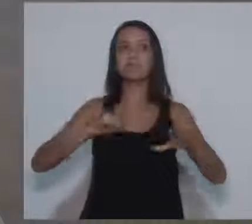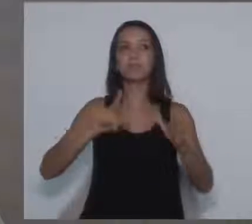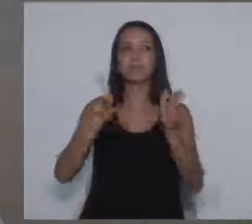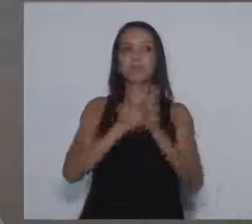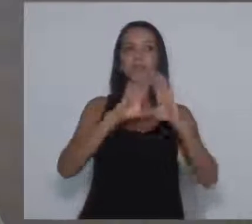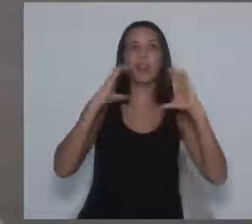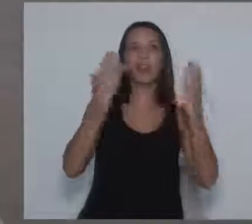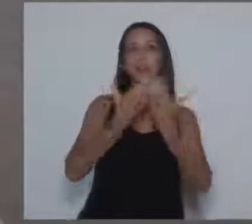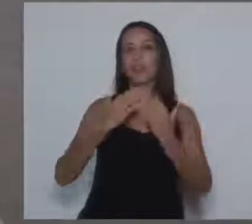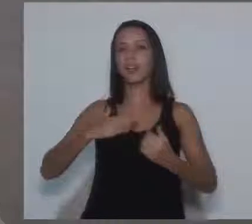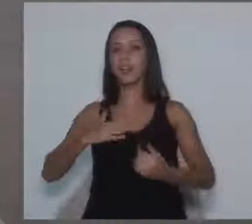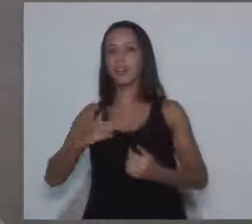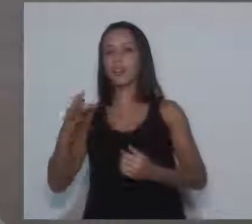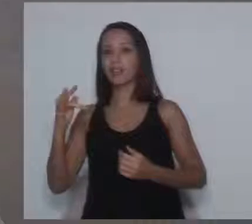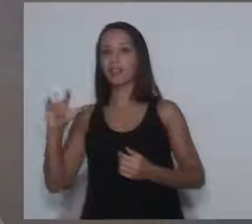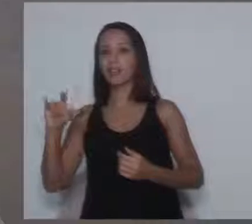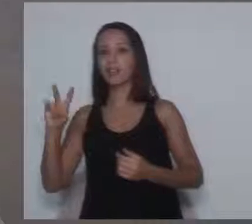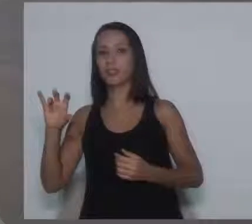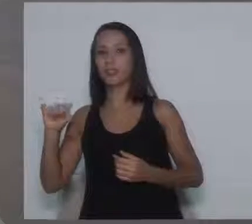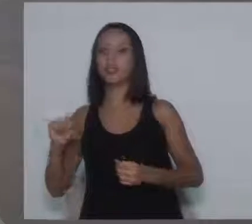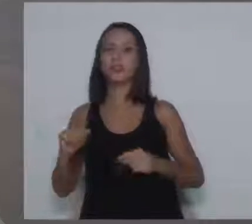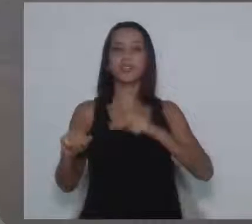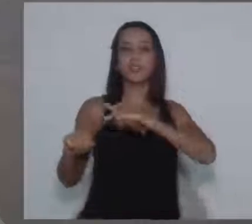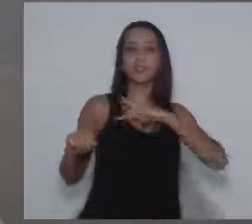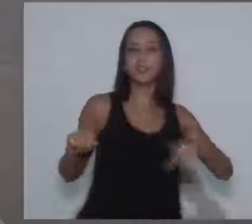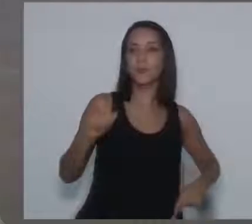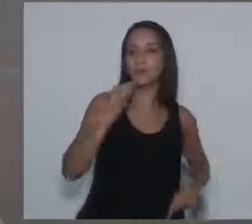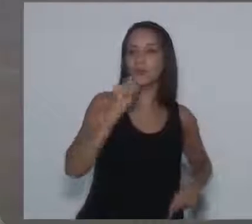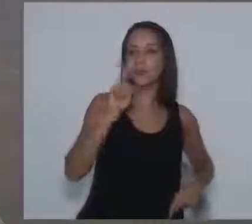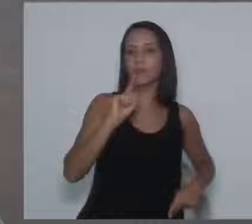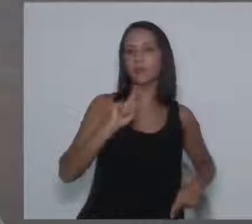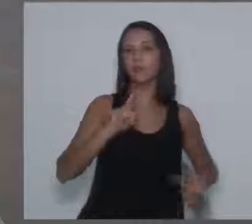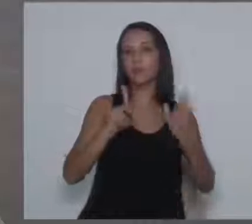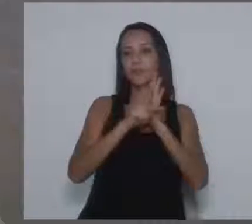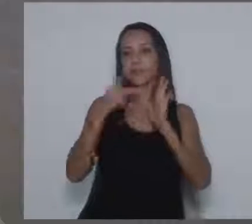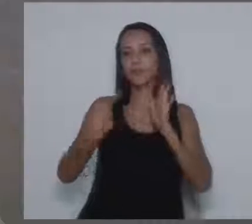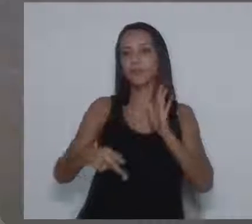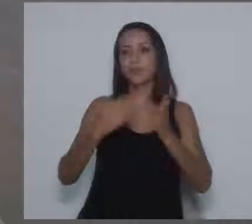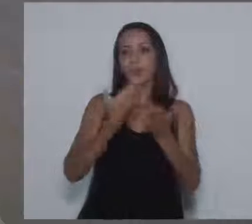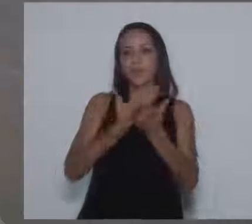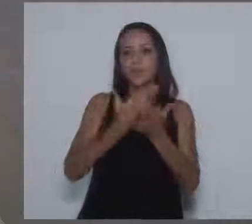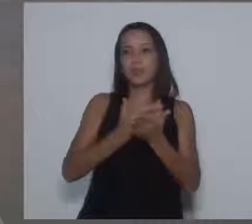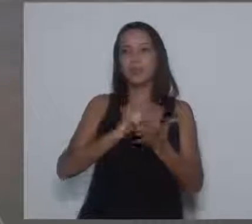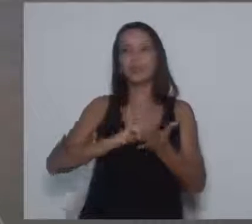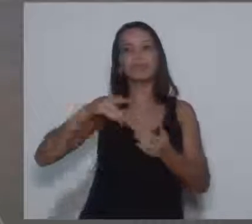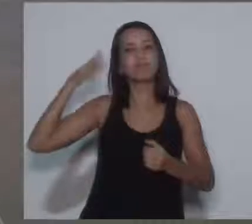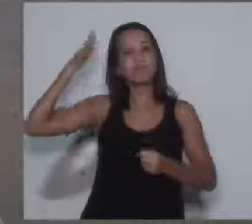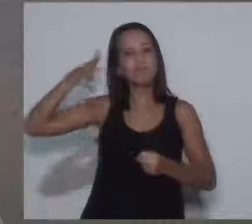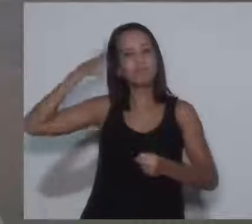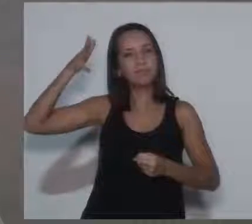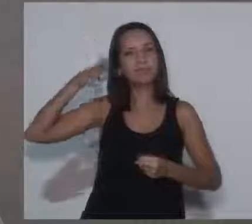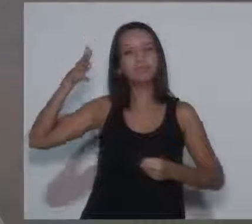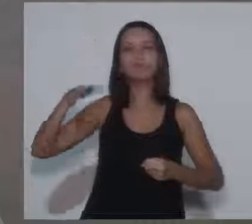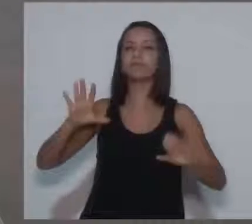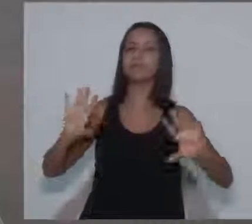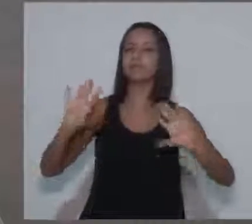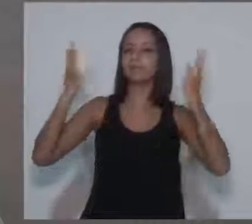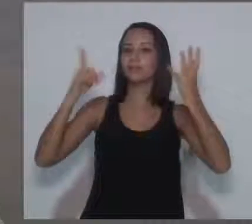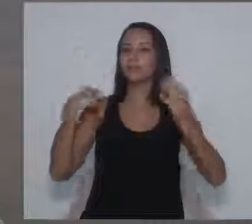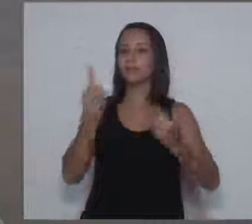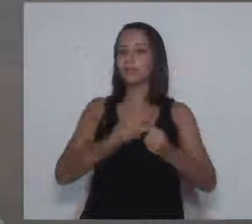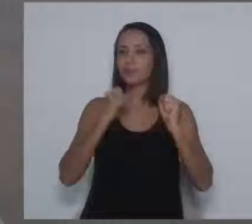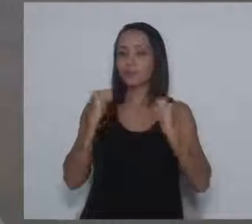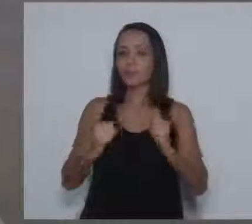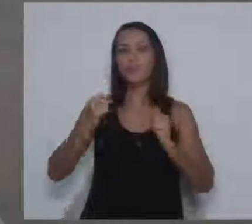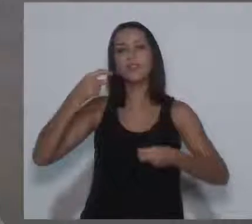não pela Flávia Bittar, nem pelo Edu, mas por todos os vereadores das escolas, e aí puxar algumas palestras e alguns eventos que a gente